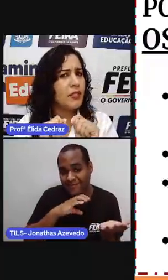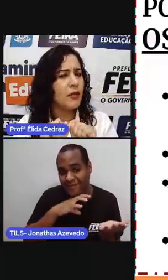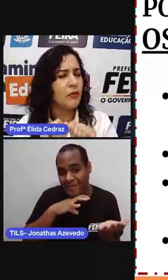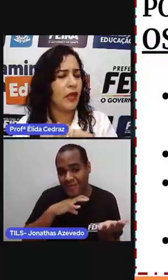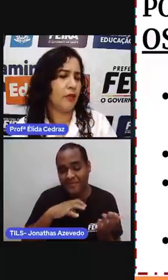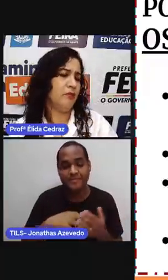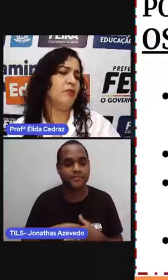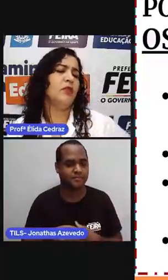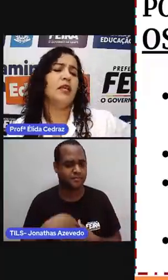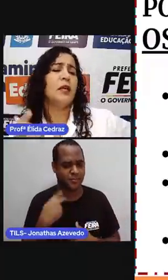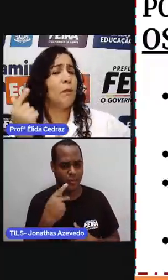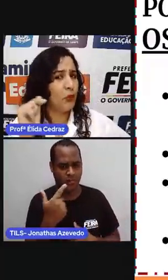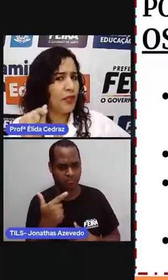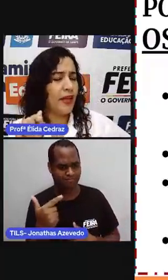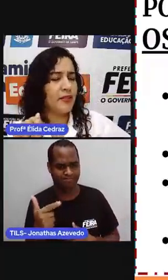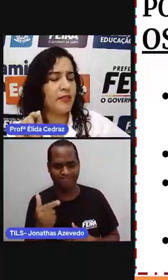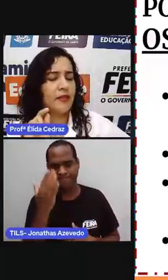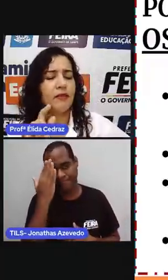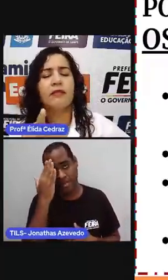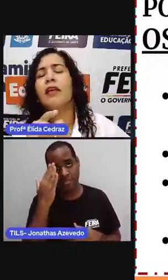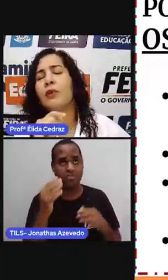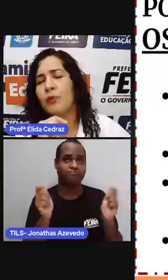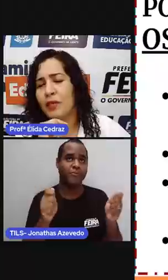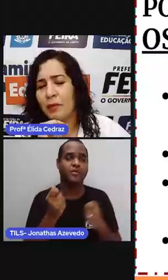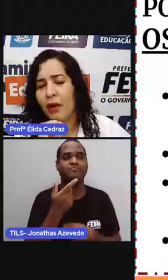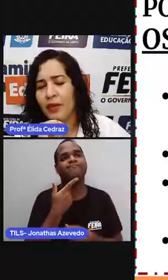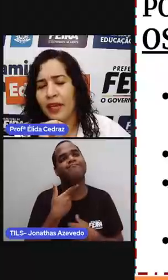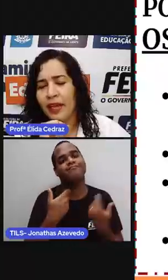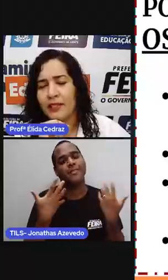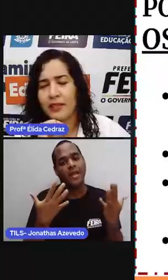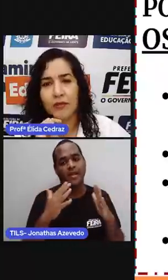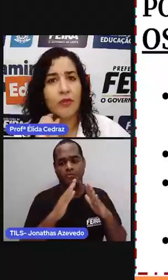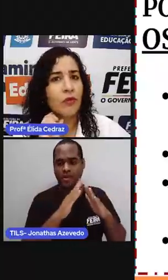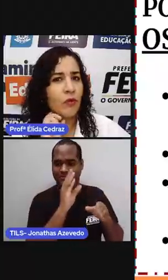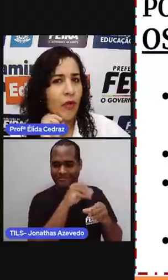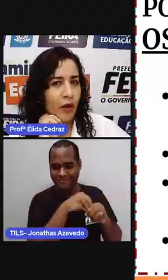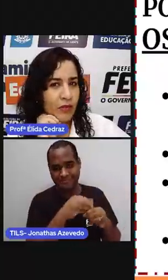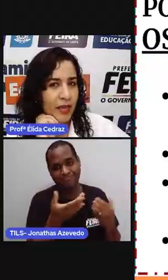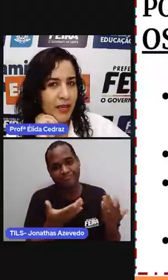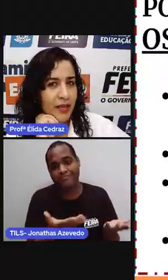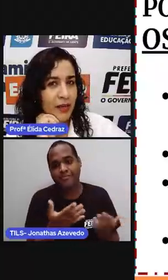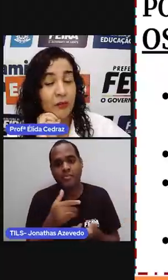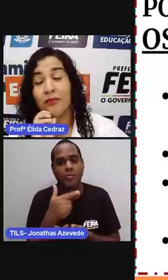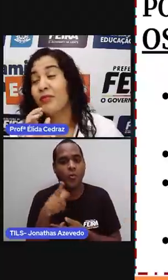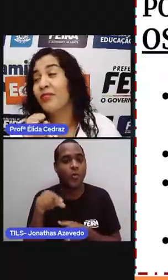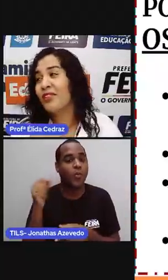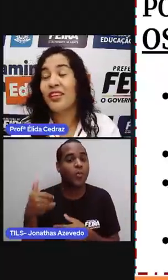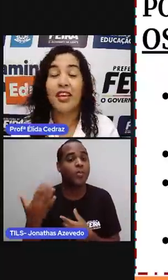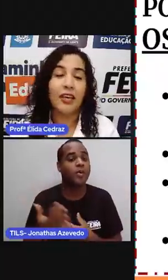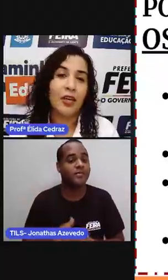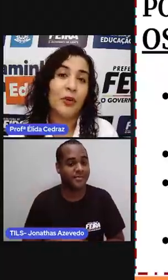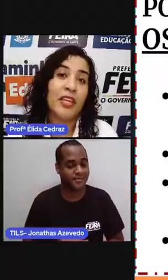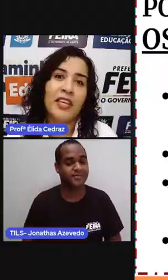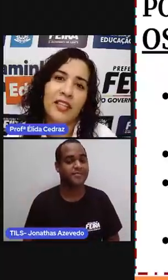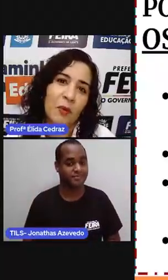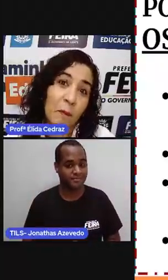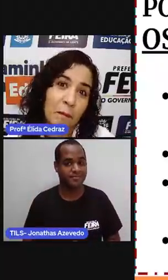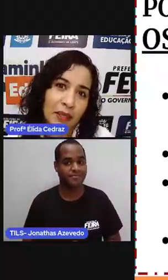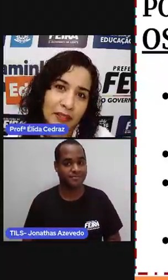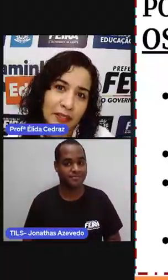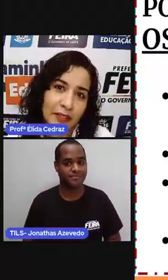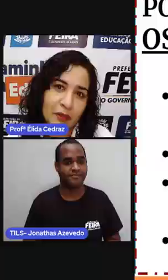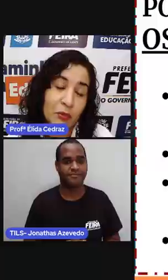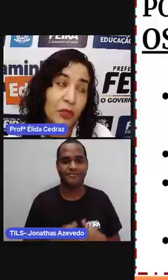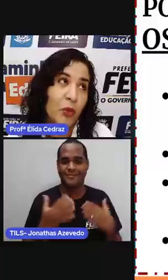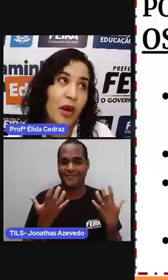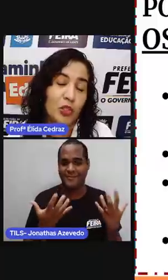Se você não tem e pudesse ter um animal em casa, qual seria? Eu queria ter um